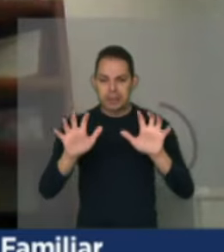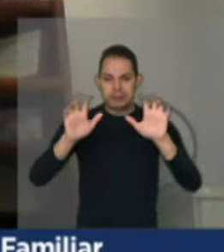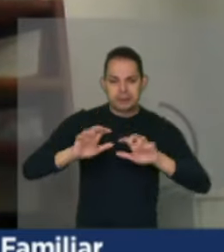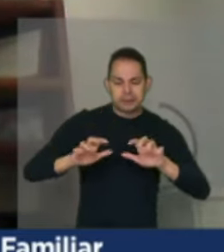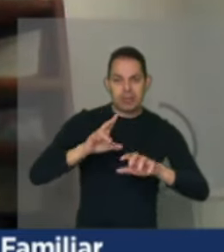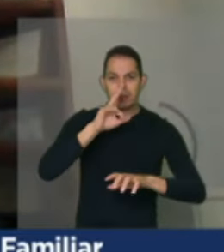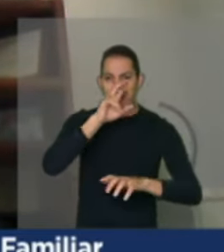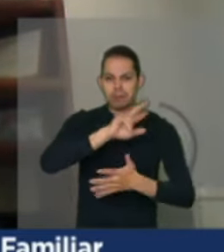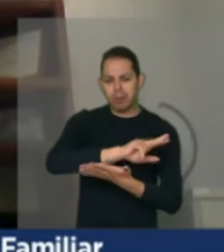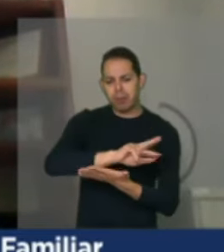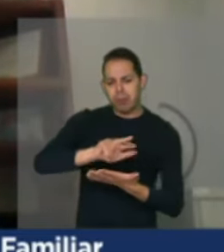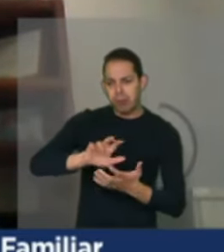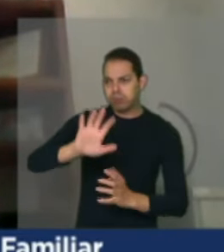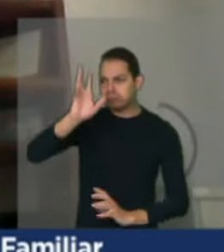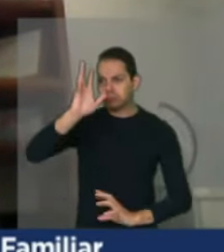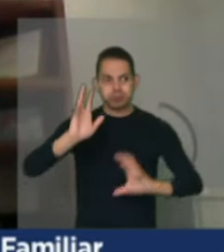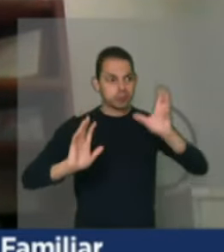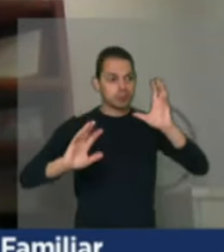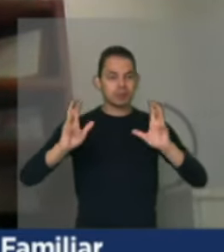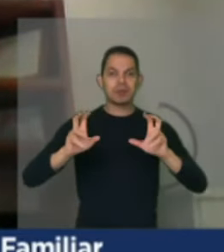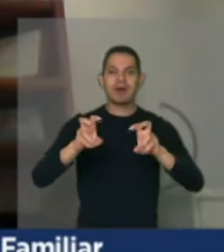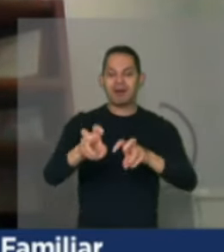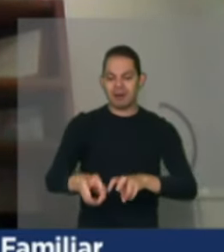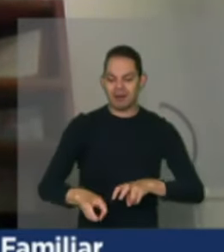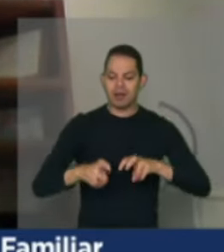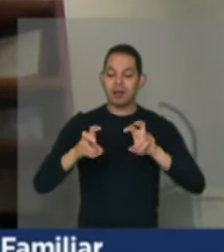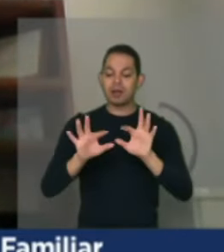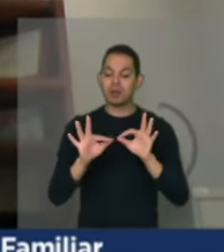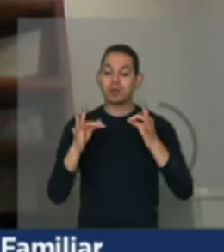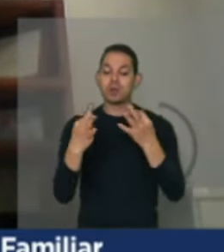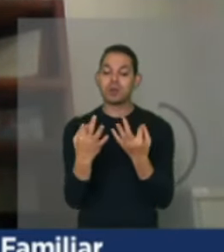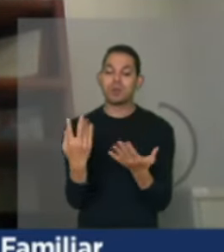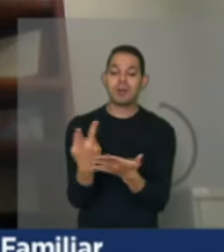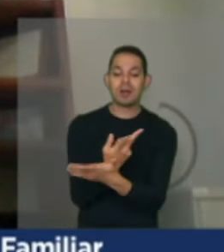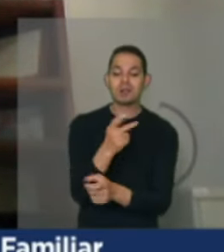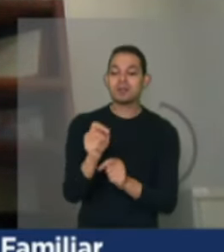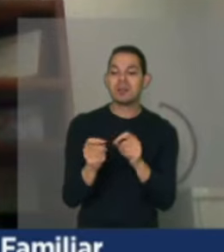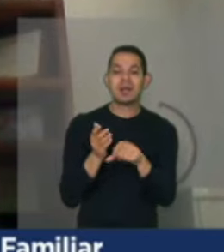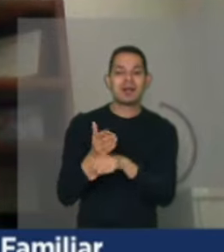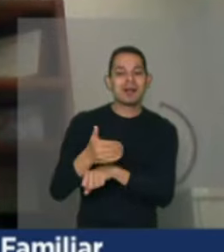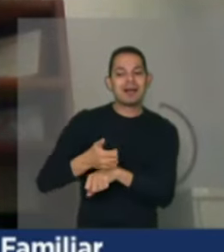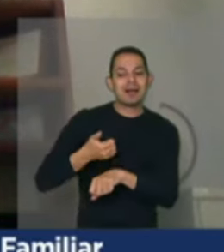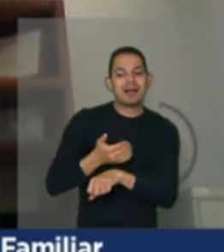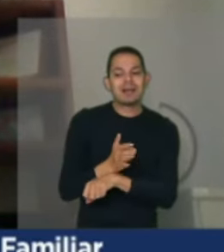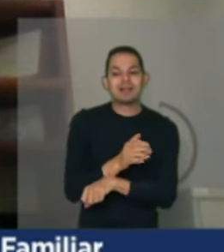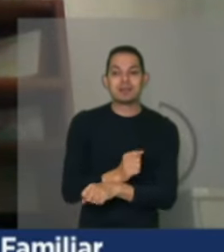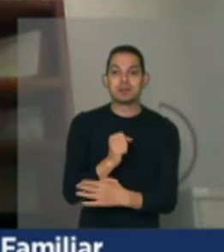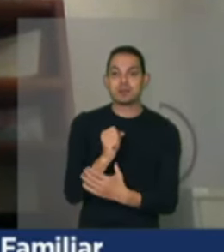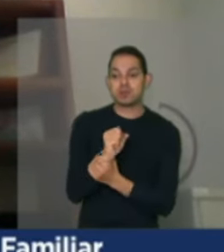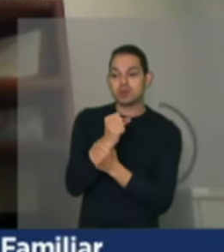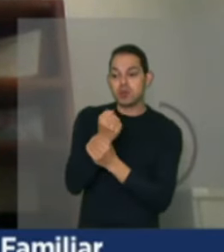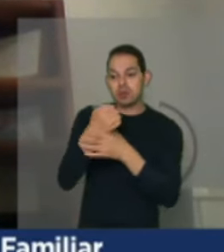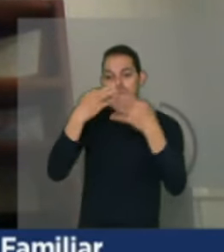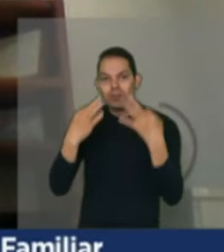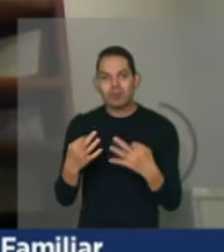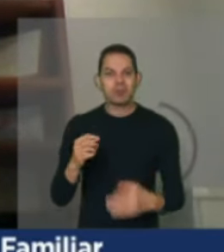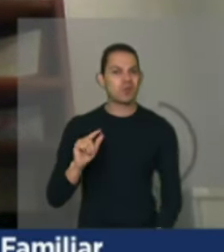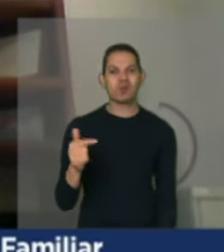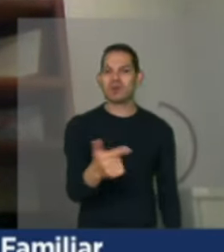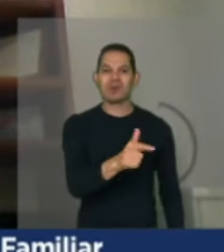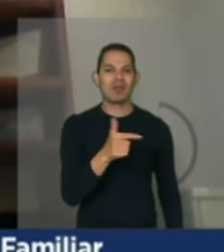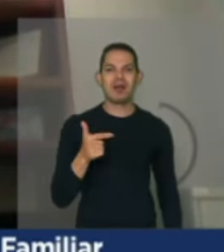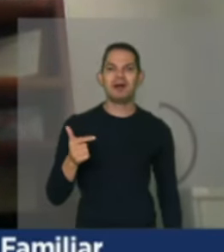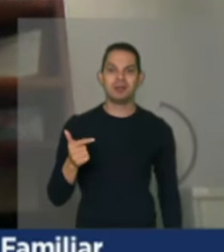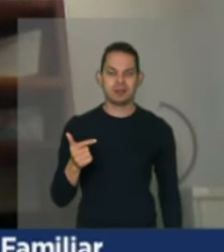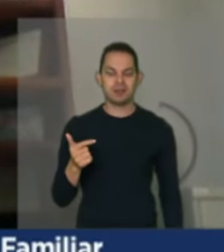é justamente grande parte da agricultura familiar que não tem acesso a um seguro decente, não tem acesso